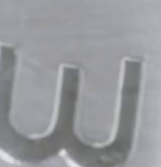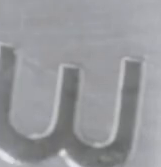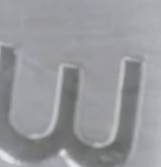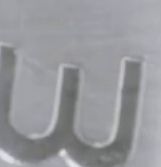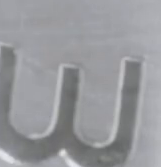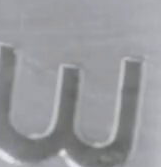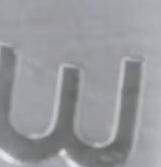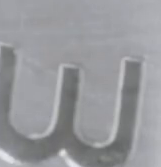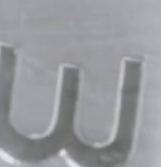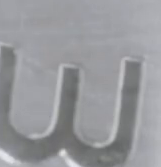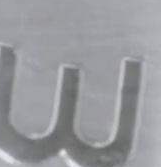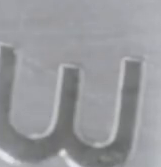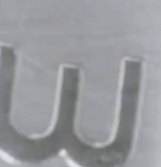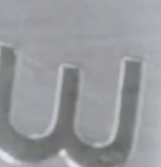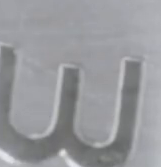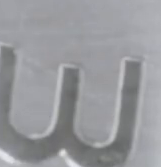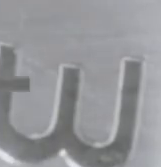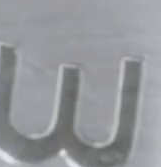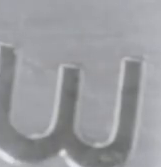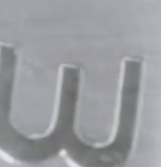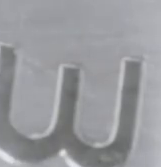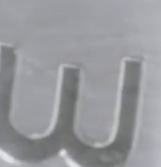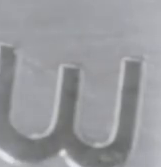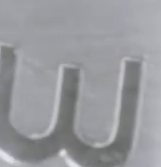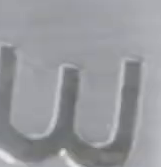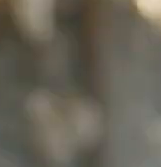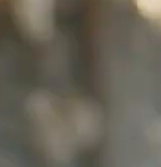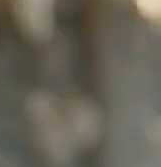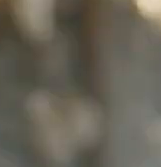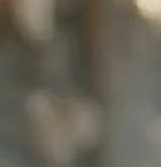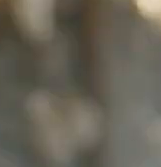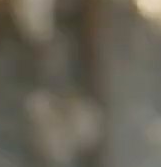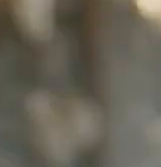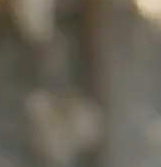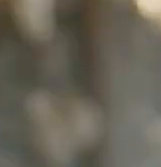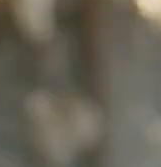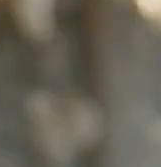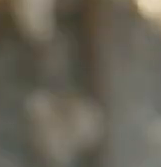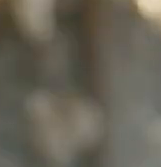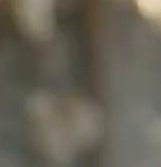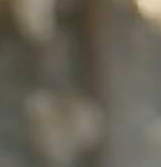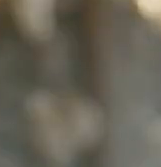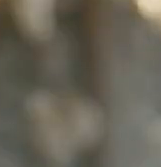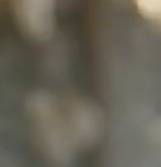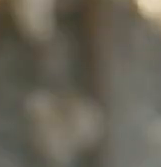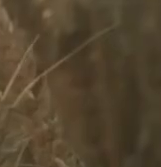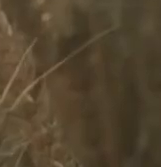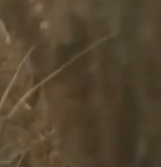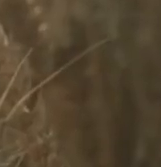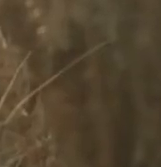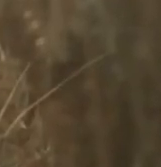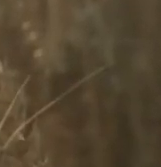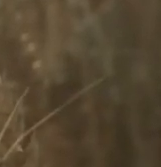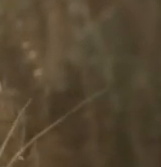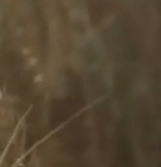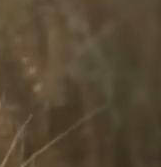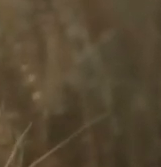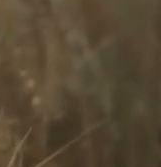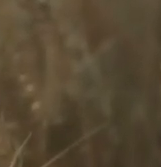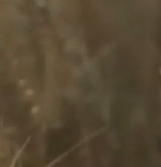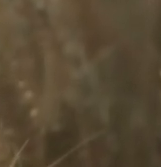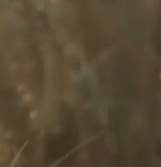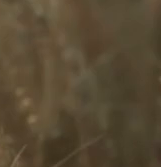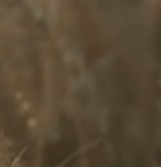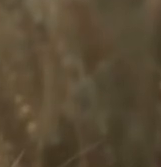o envelhecimento é um processo natural do ser humano alterações no corpo vão acontecendo de forma gradativa tanto